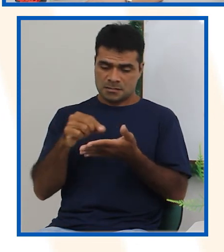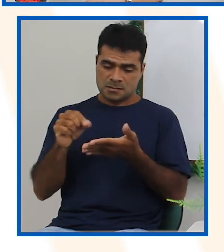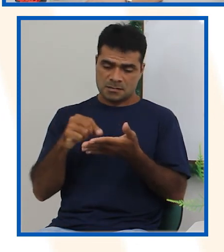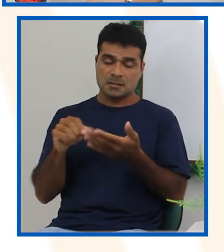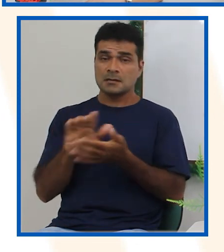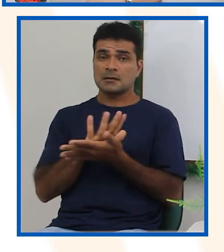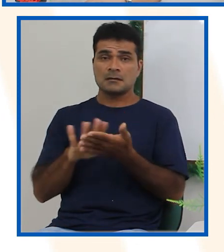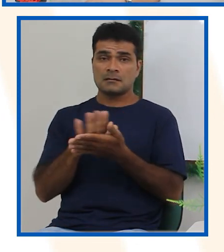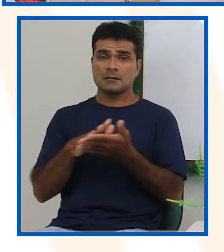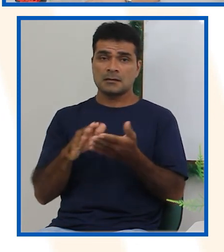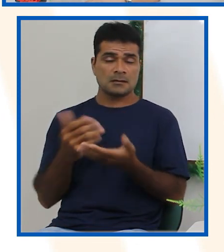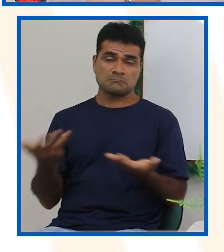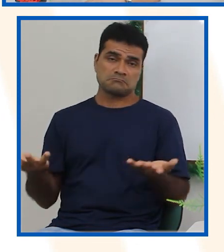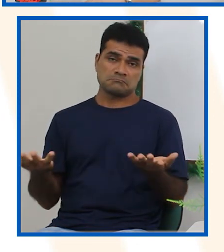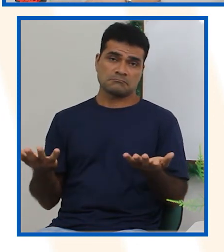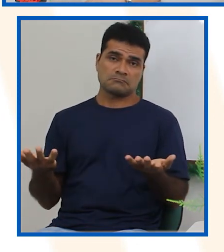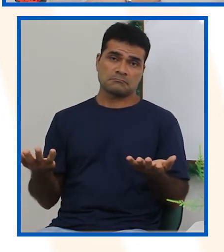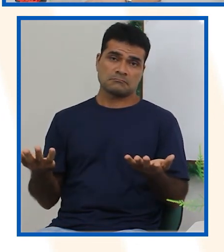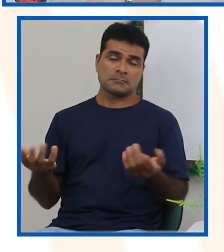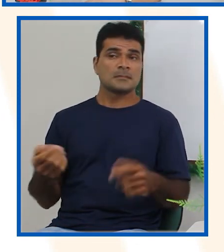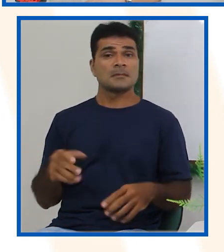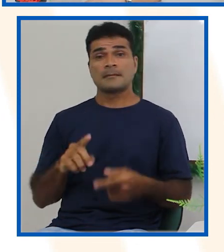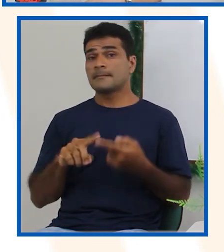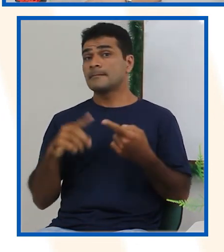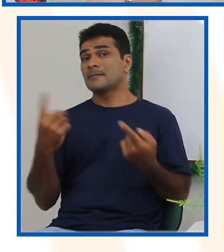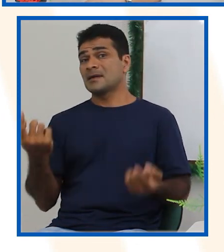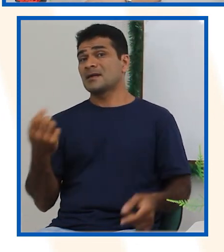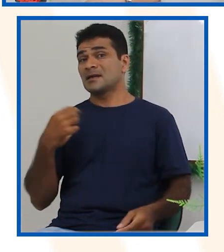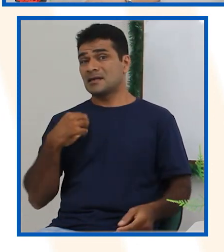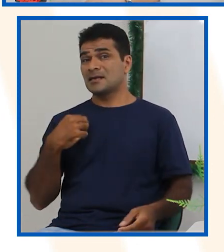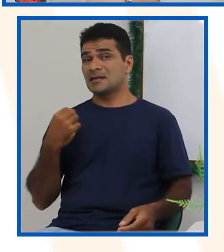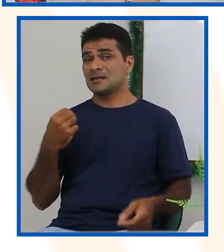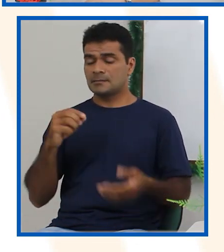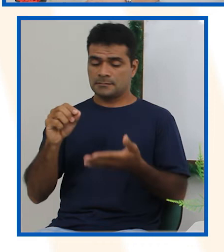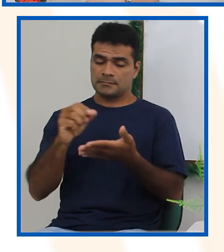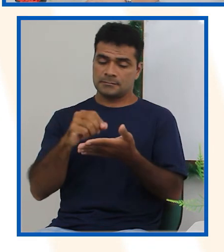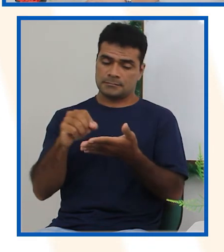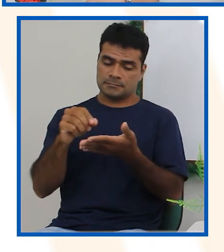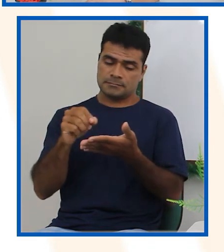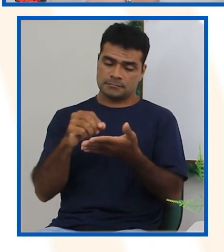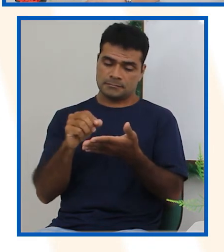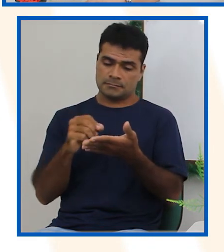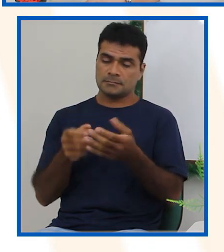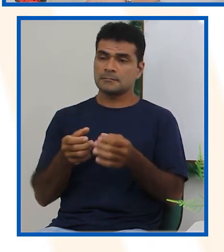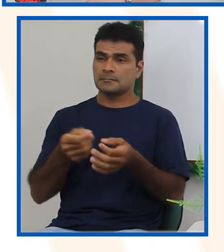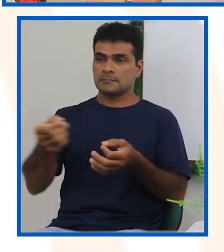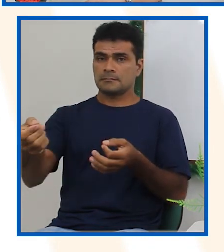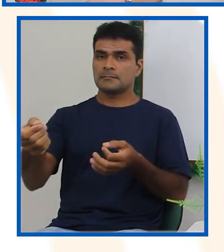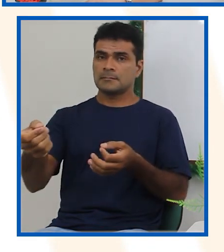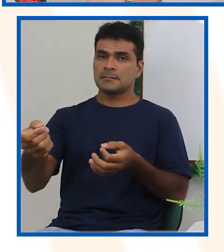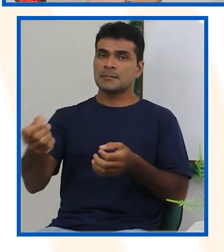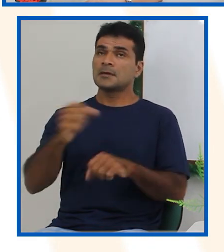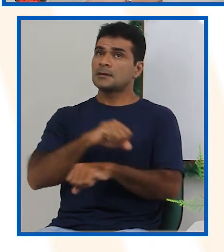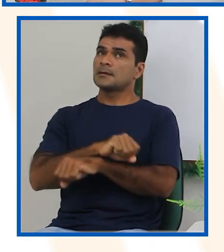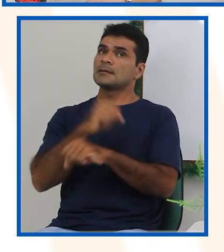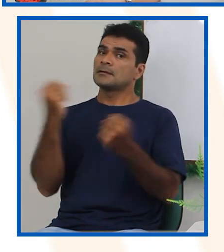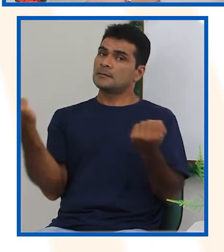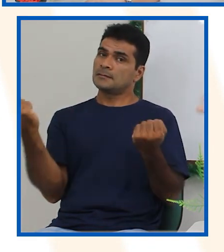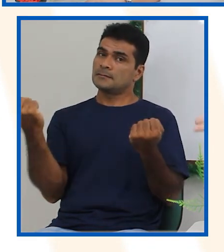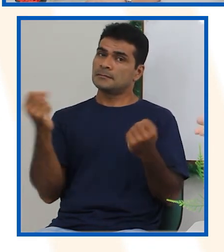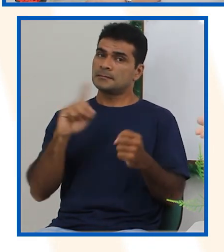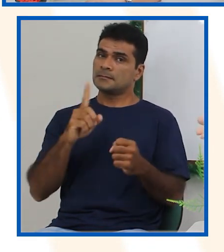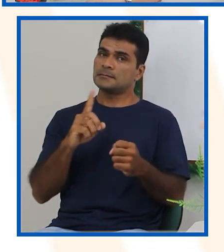impossível. Se eu jogasse na Mega Sena, seria impossível? Não. Seria